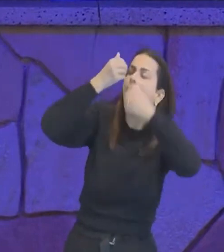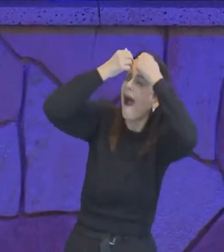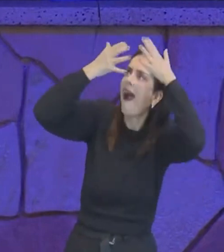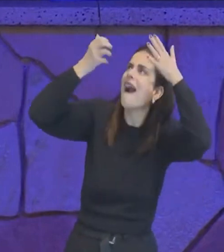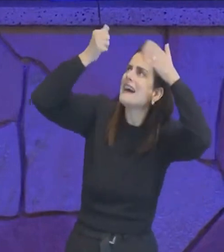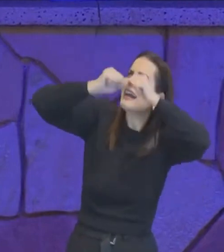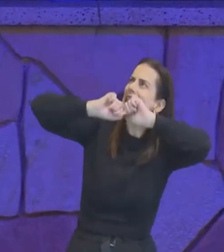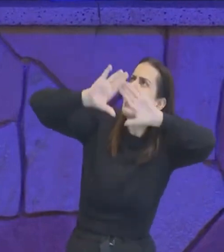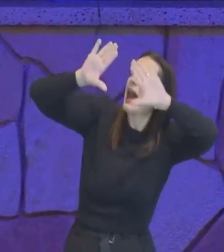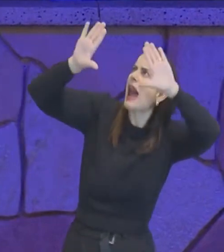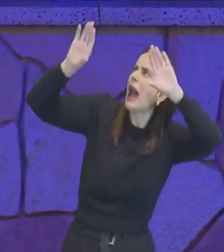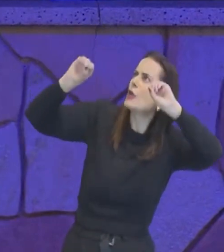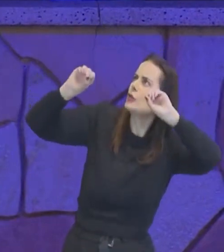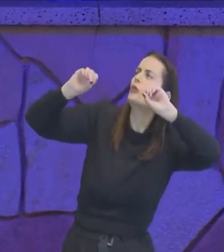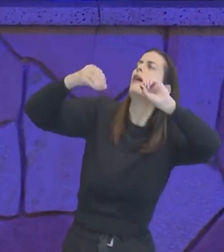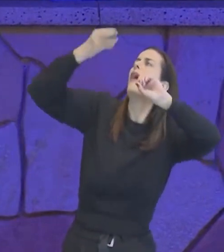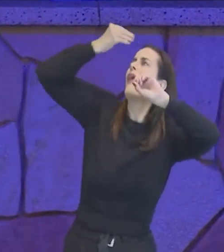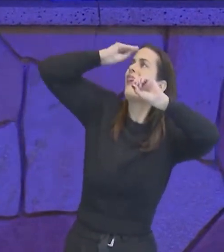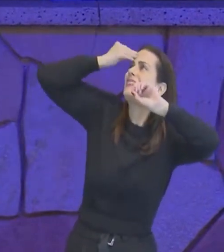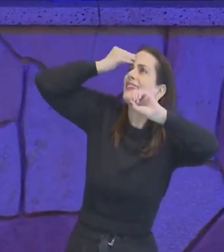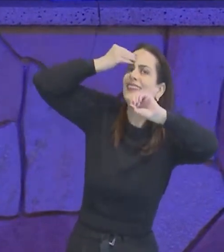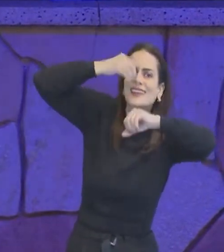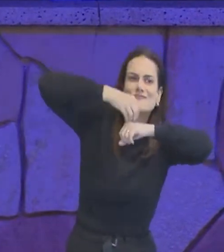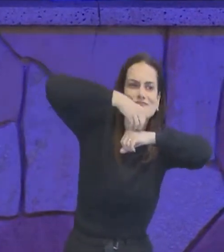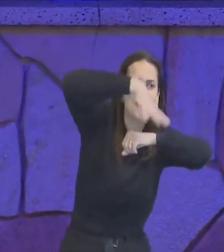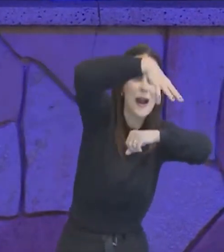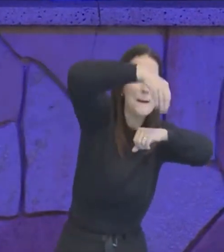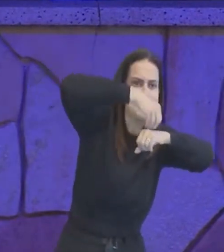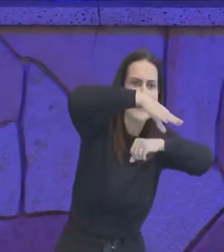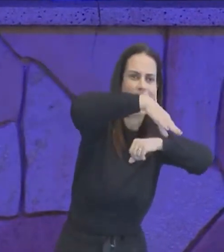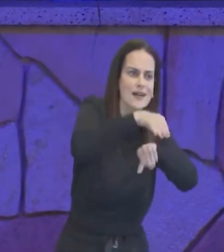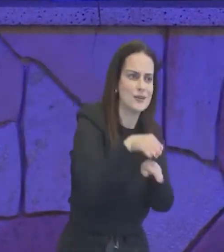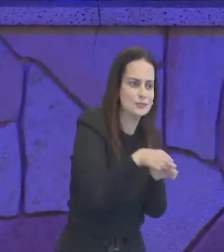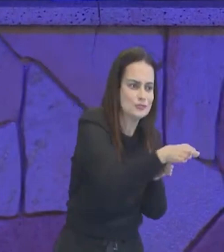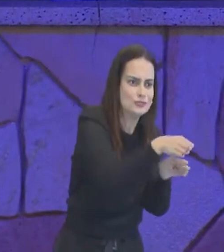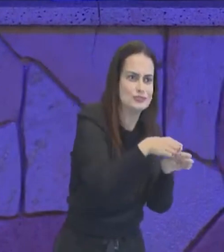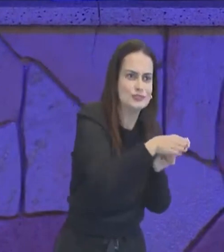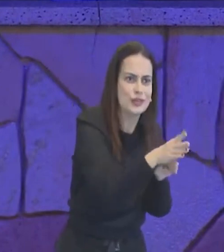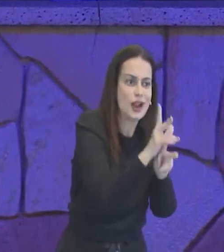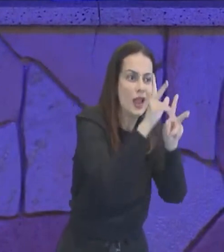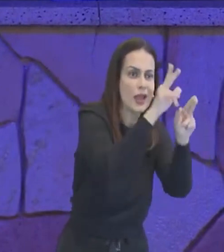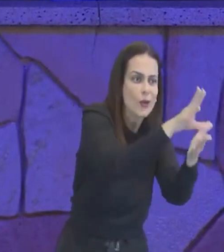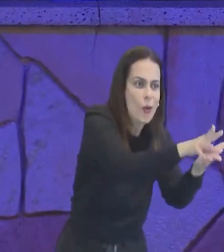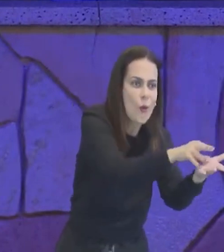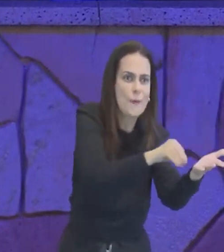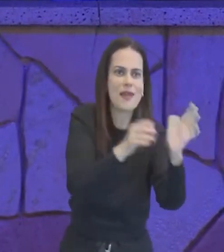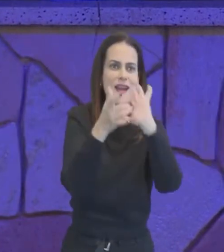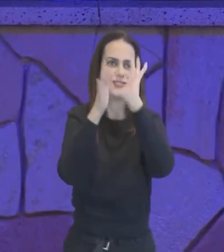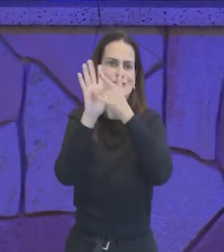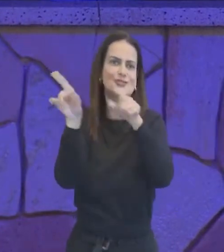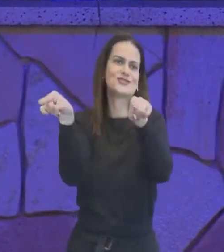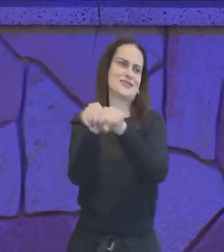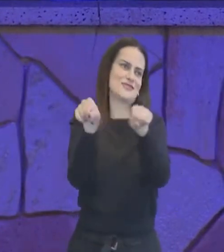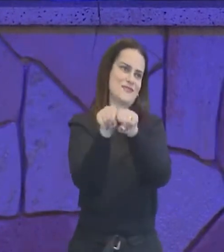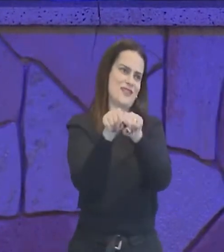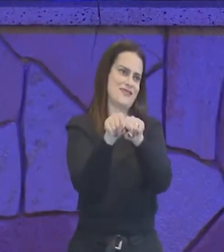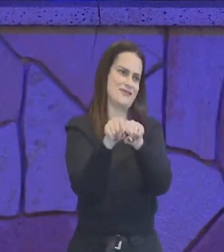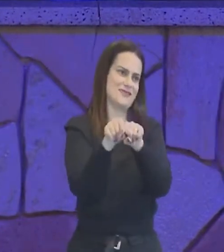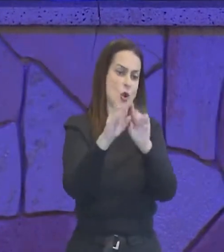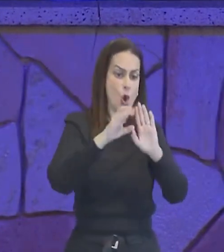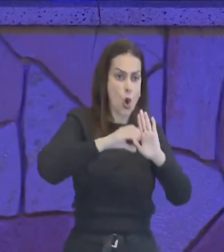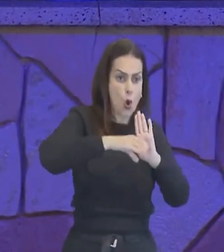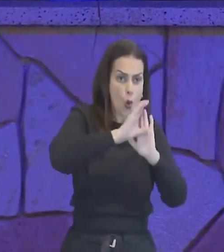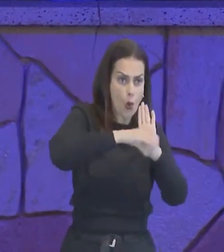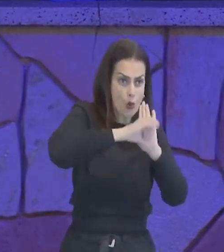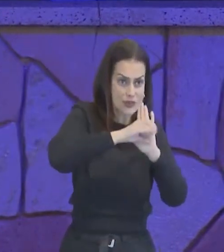de Deus, na vida dos ouvintes, fazendo com que se tornem, cada vez mais, semelhantes a Cristo, então a definição, a conceituação, de